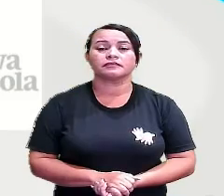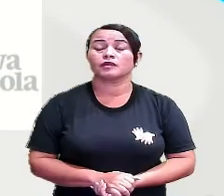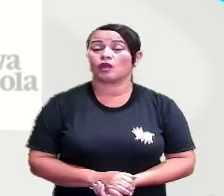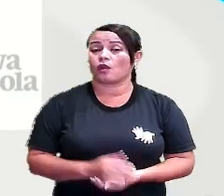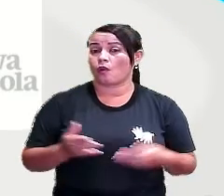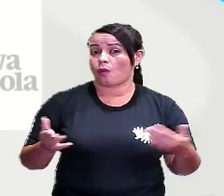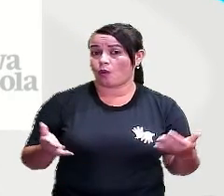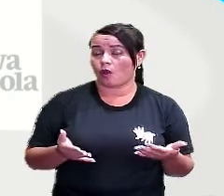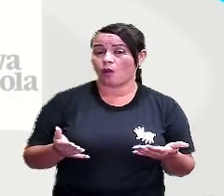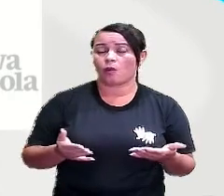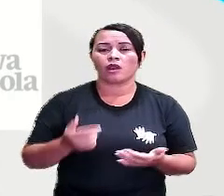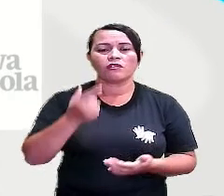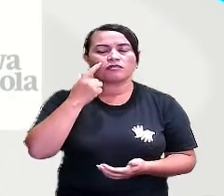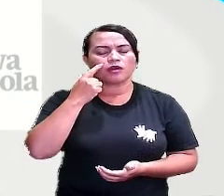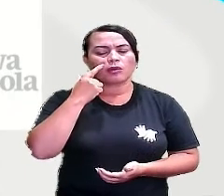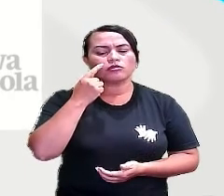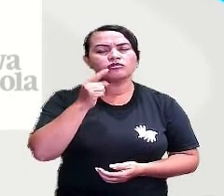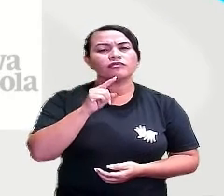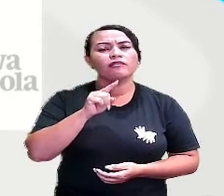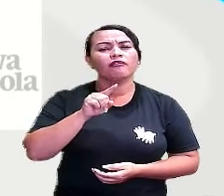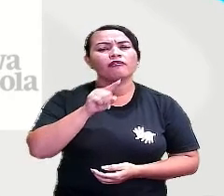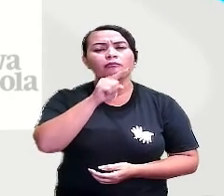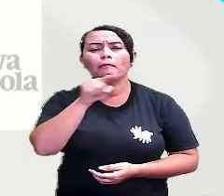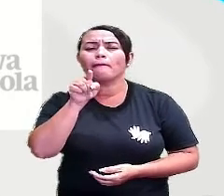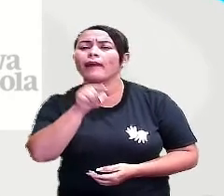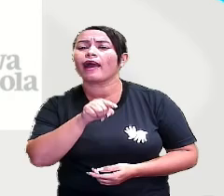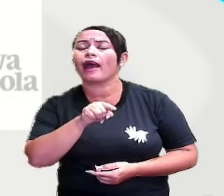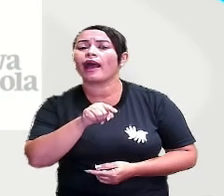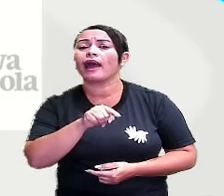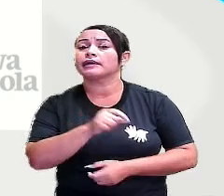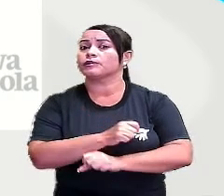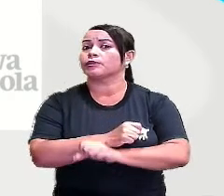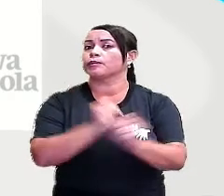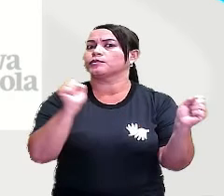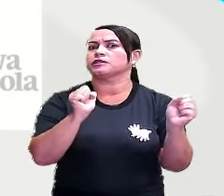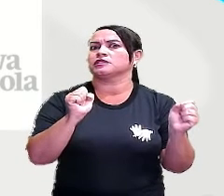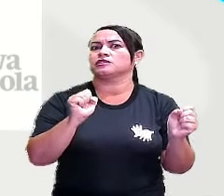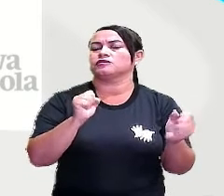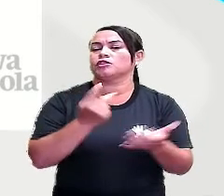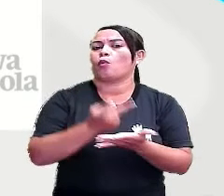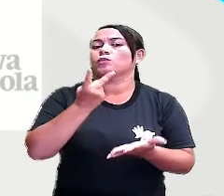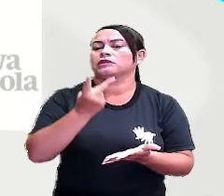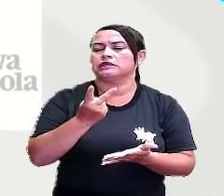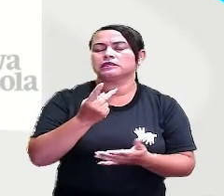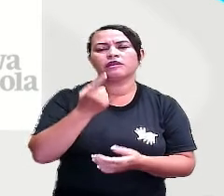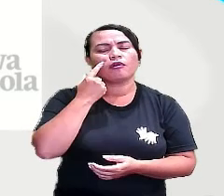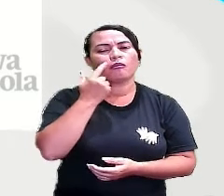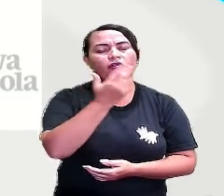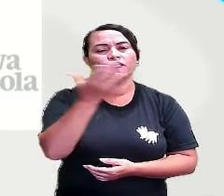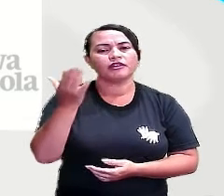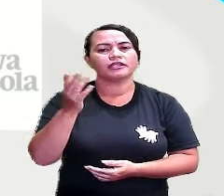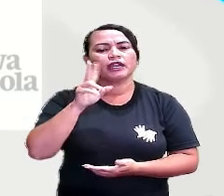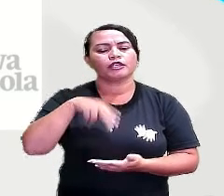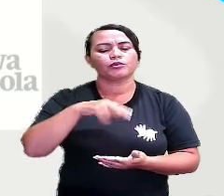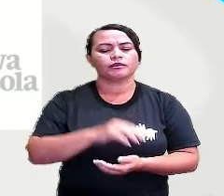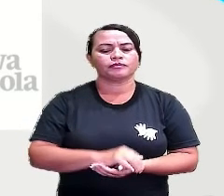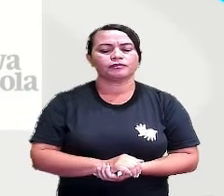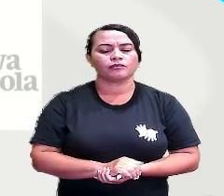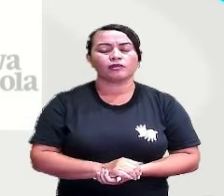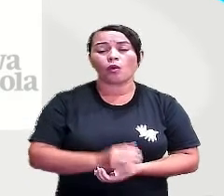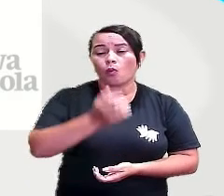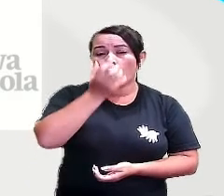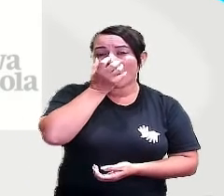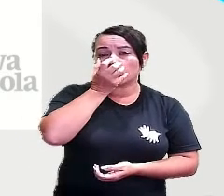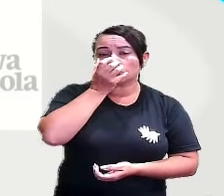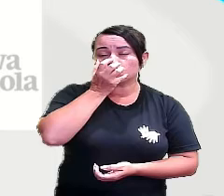Ó, agora nós vamos marcar as situações que são impossíveis de acontecer. Acompanha comigo aí na leitura. Ó, um